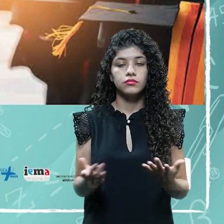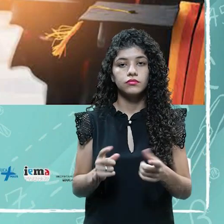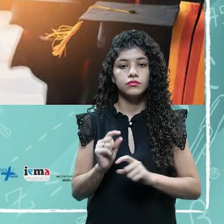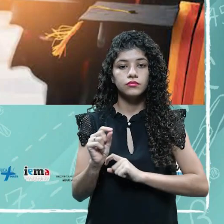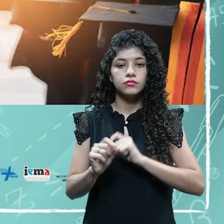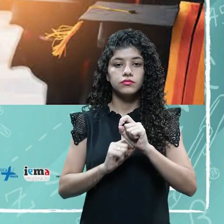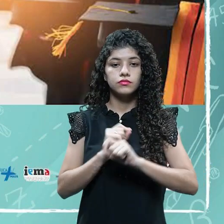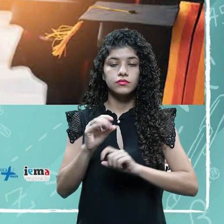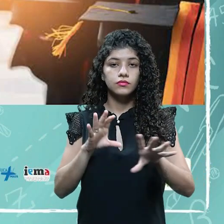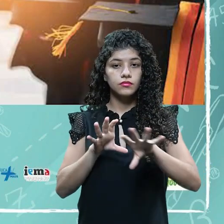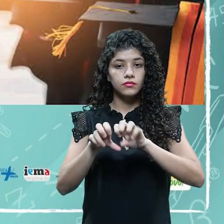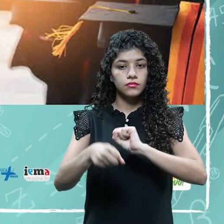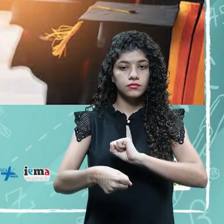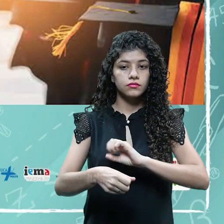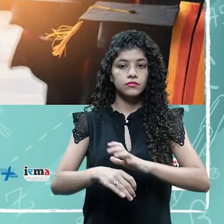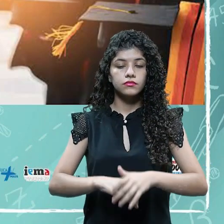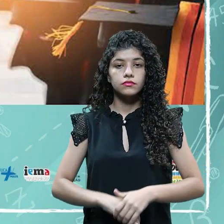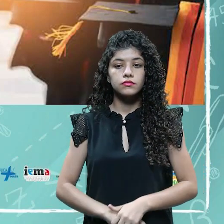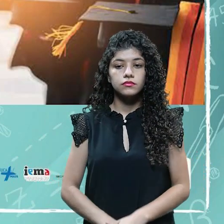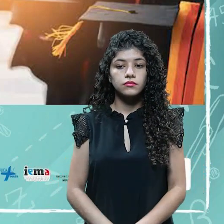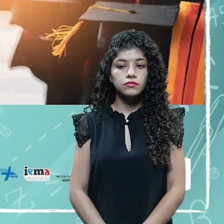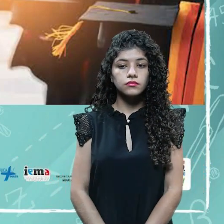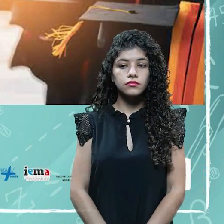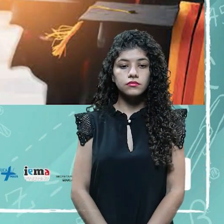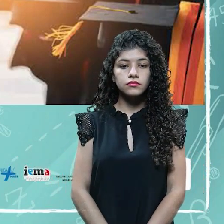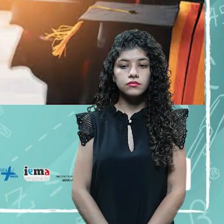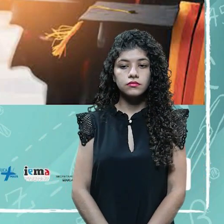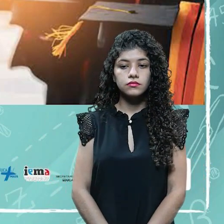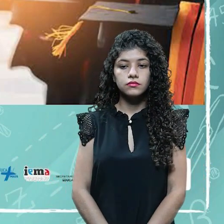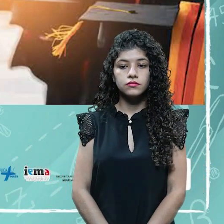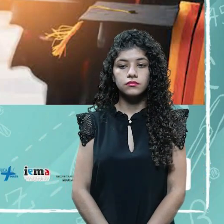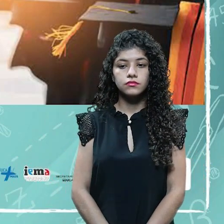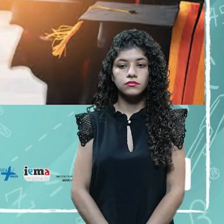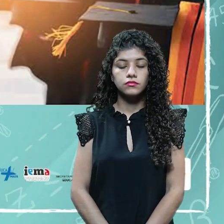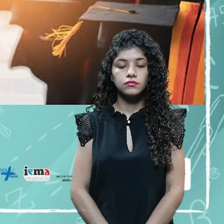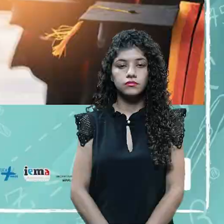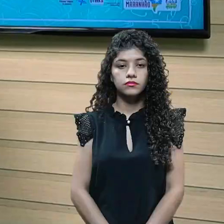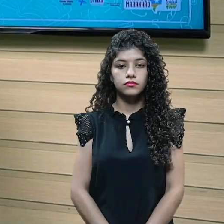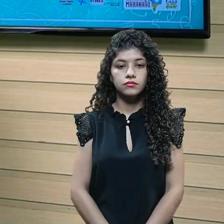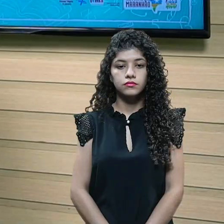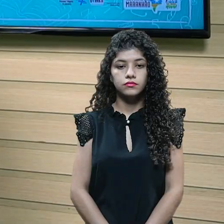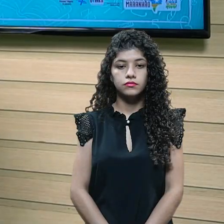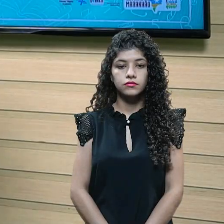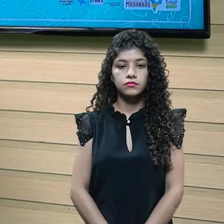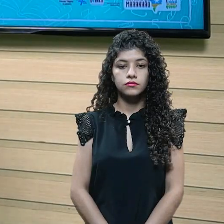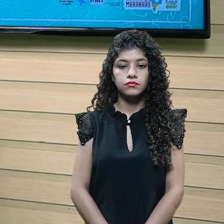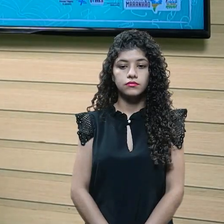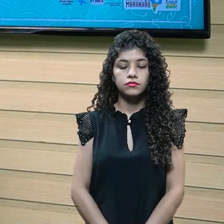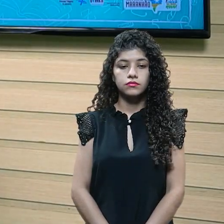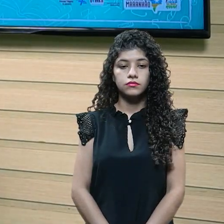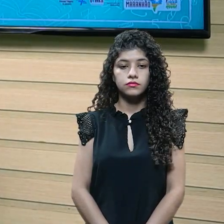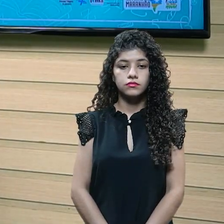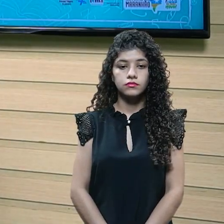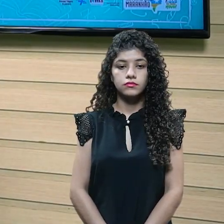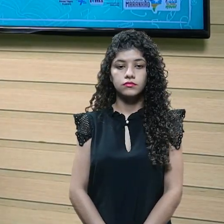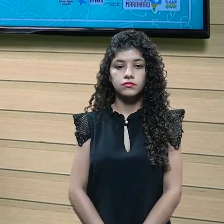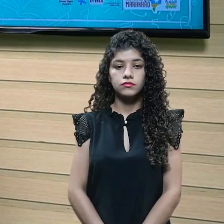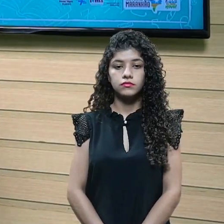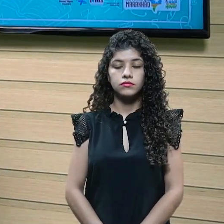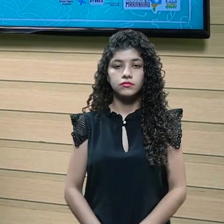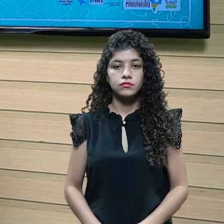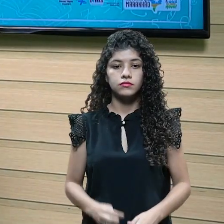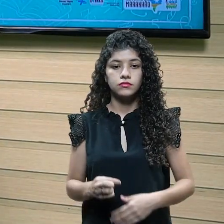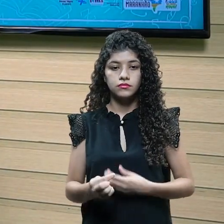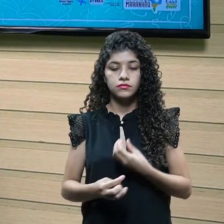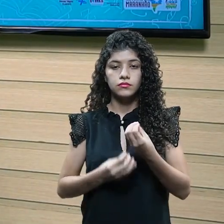pouco da formatura, né? A formatura faz parte do cerimonial. Então, a gente vai conhecer um pouco, passo a passo,